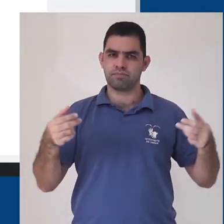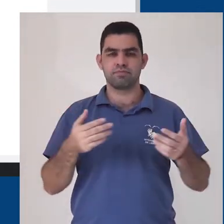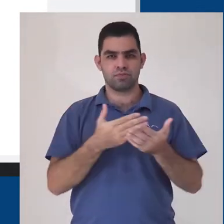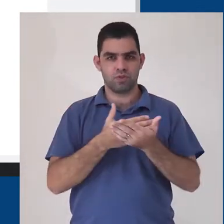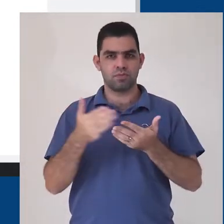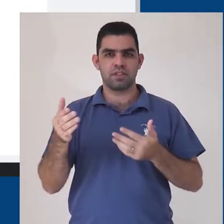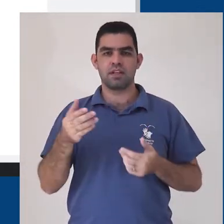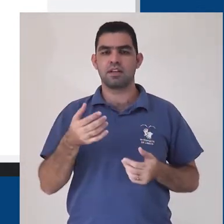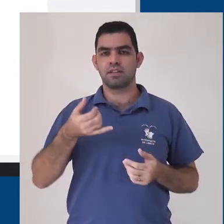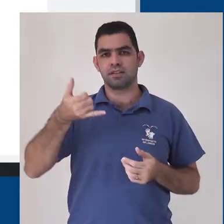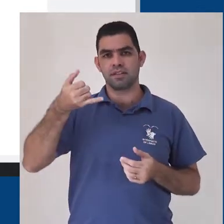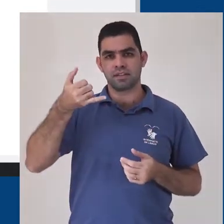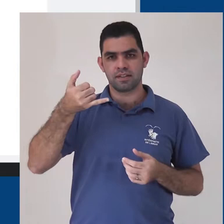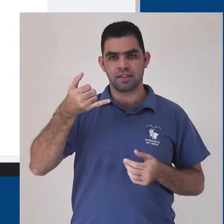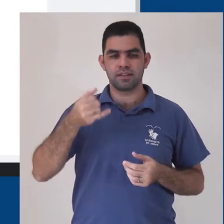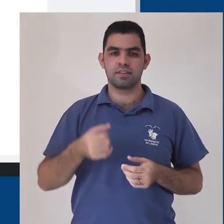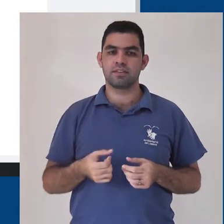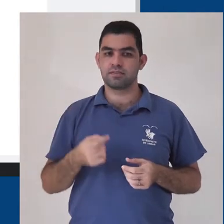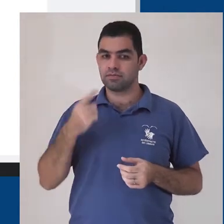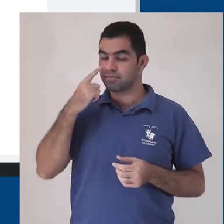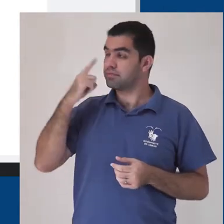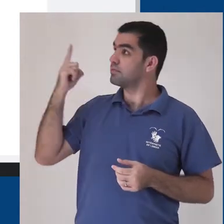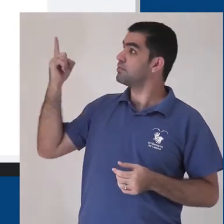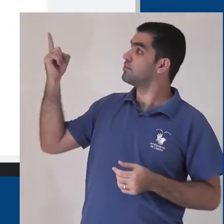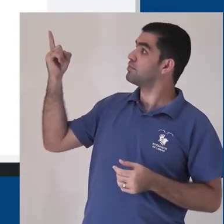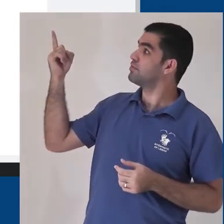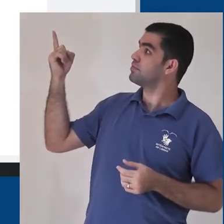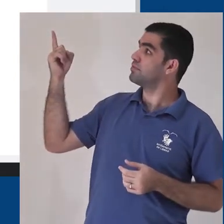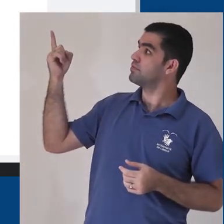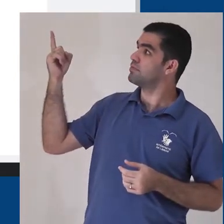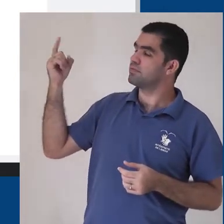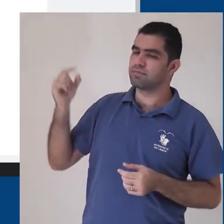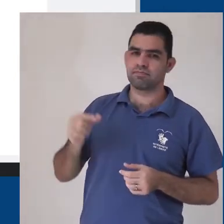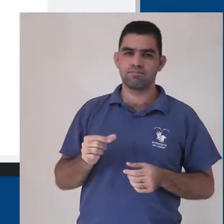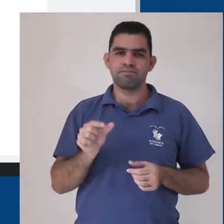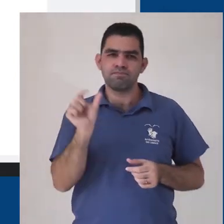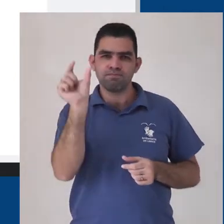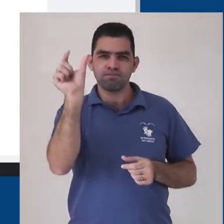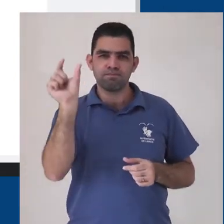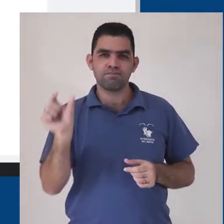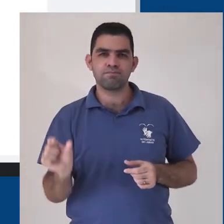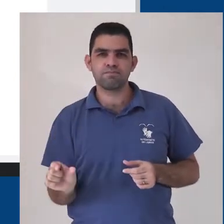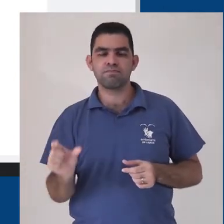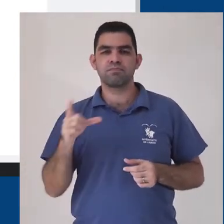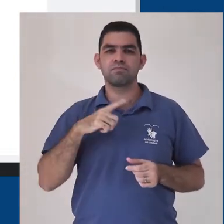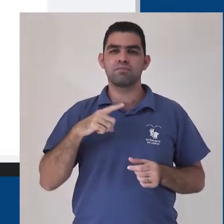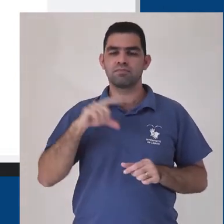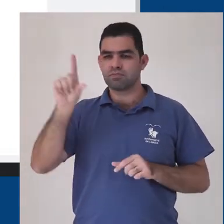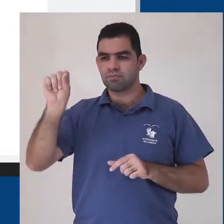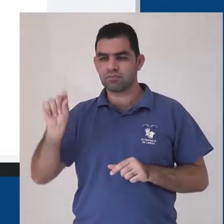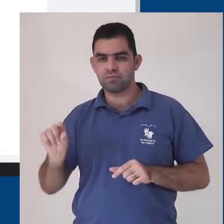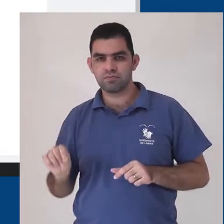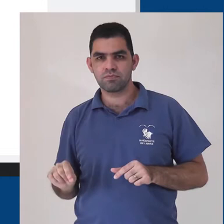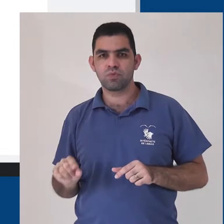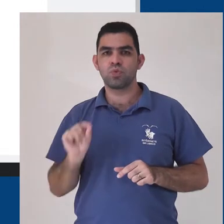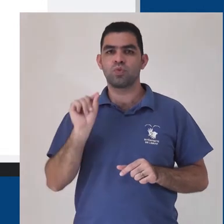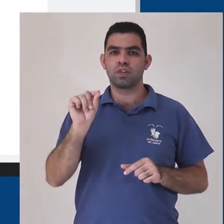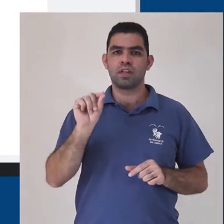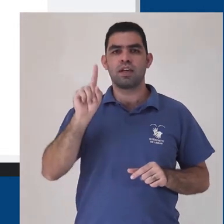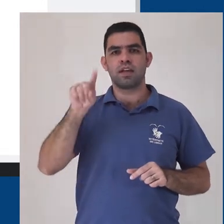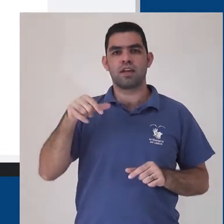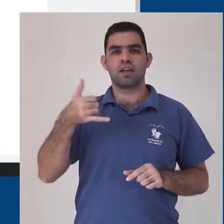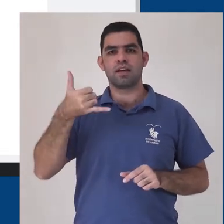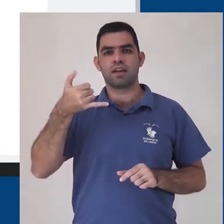canetas. Do lado esquerdo da tela, temos um pequeno e estreito menu de opções. A primeira opção delas são as